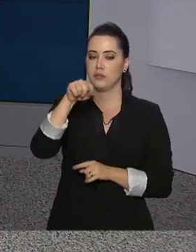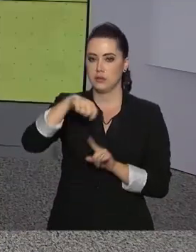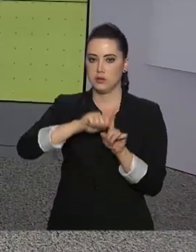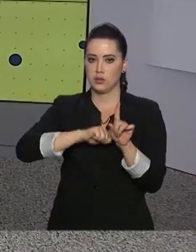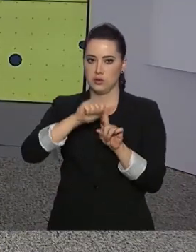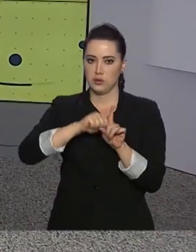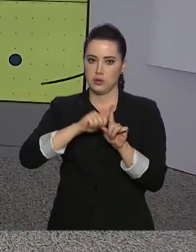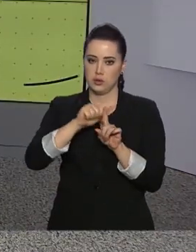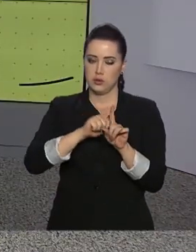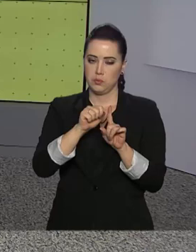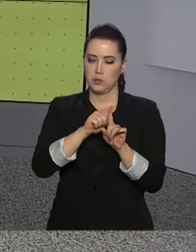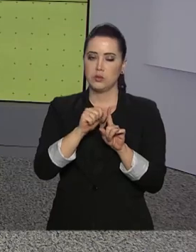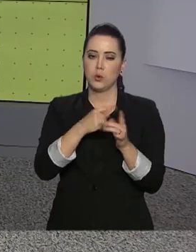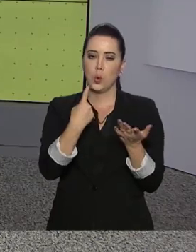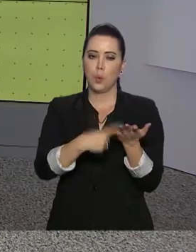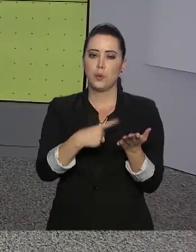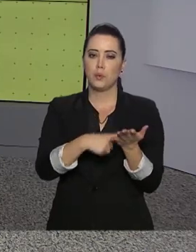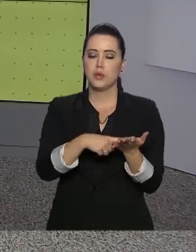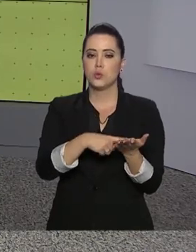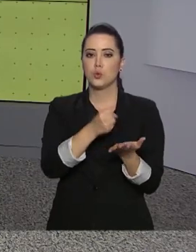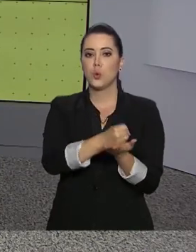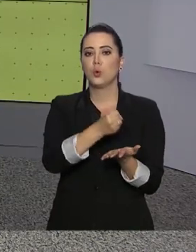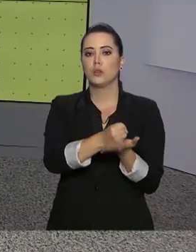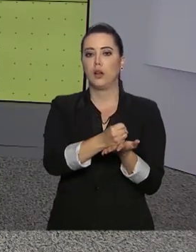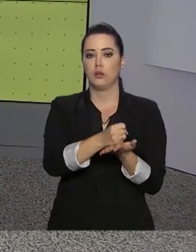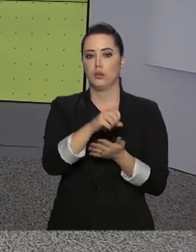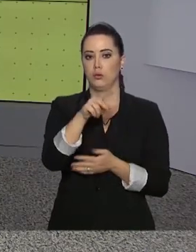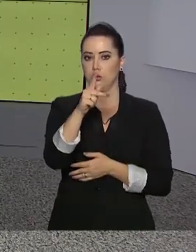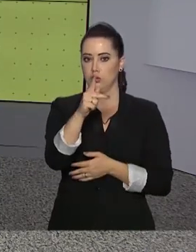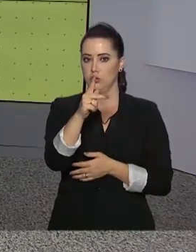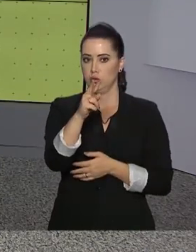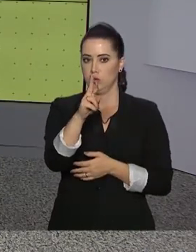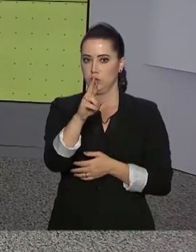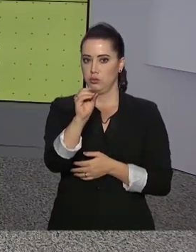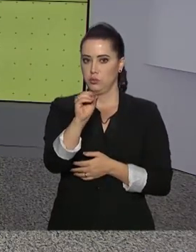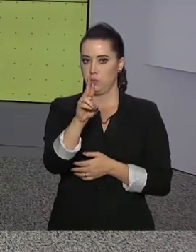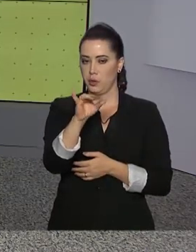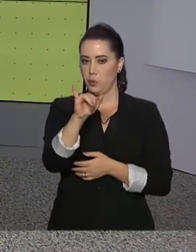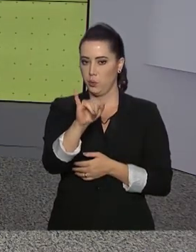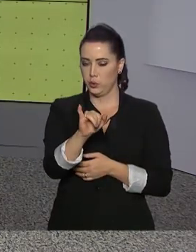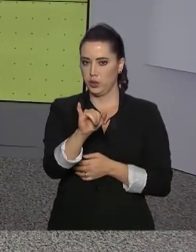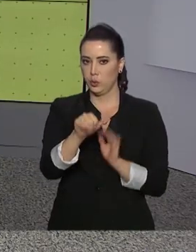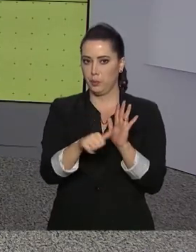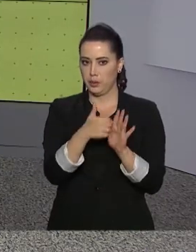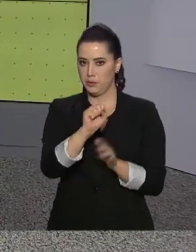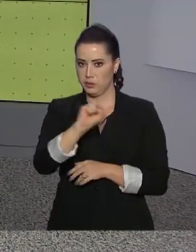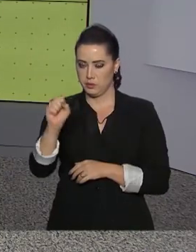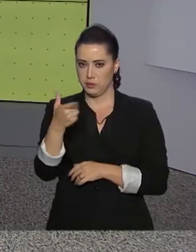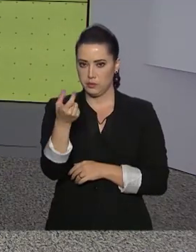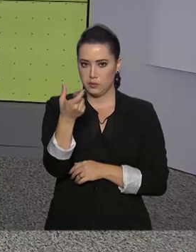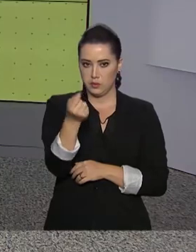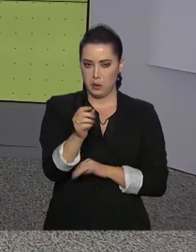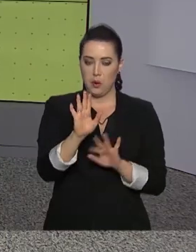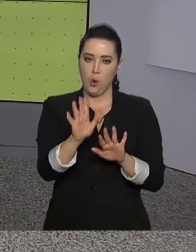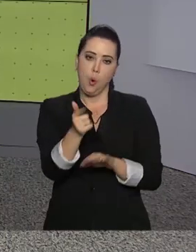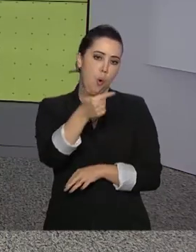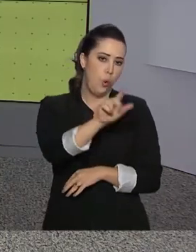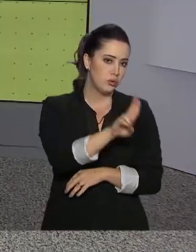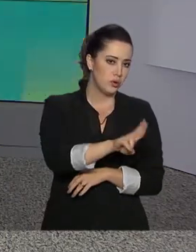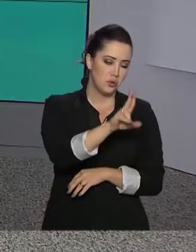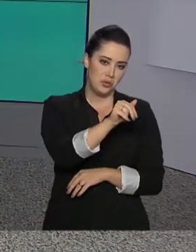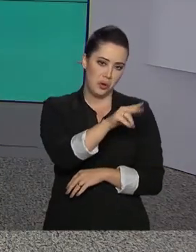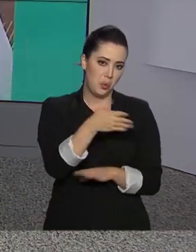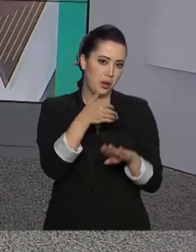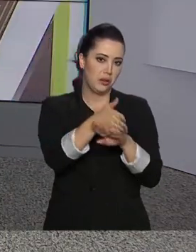mês para aderirem ao ProUni do primeiro semestre de 2020. Já as universidades que nunca participaram do programa